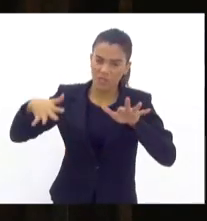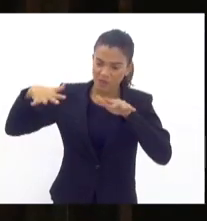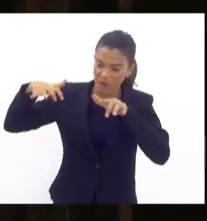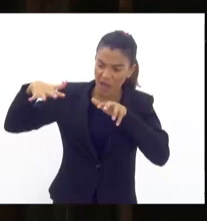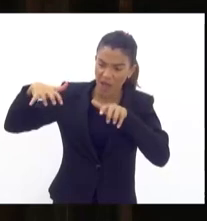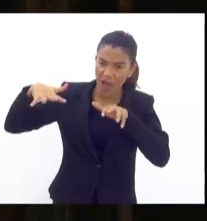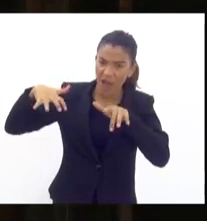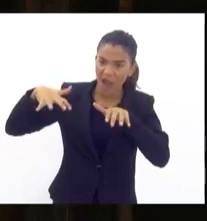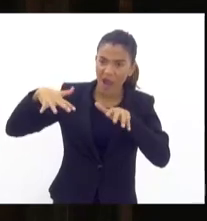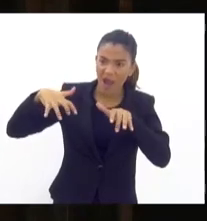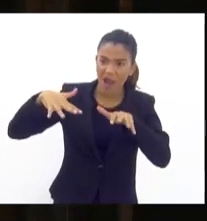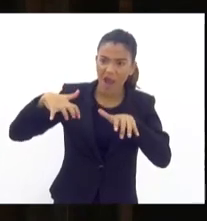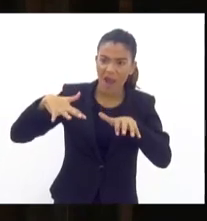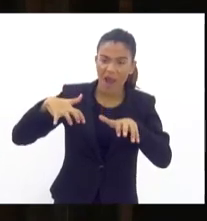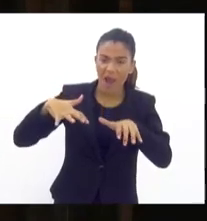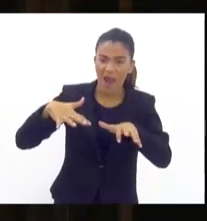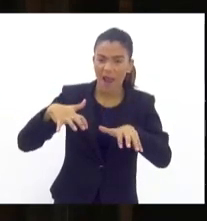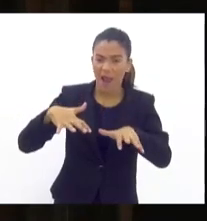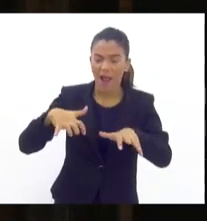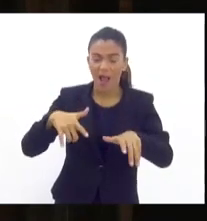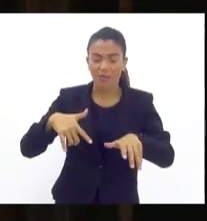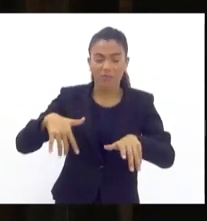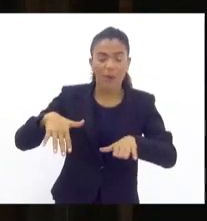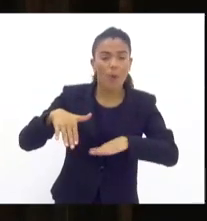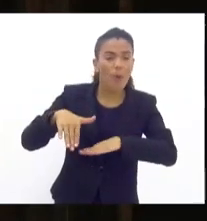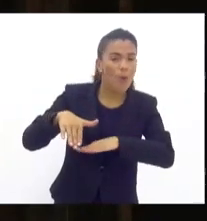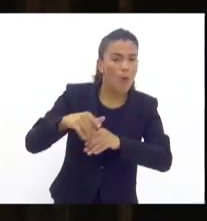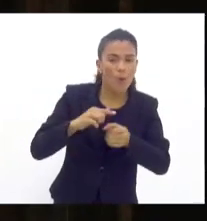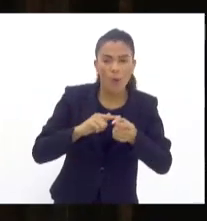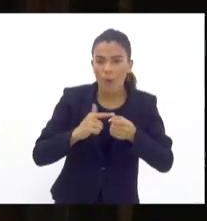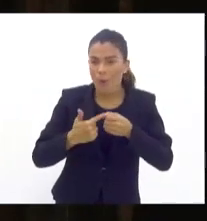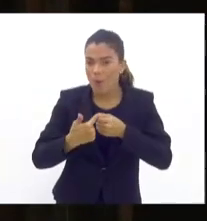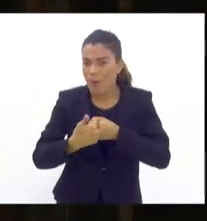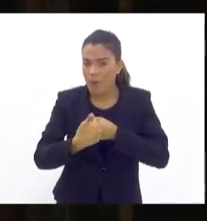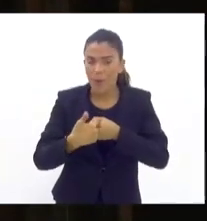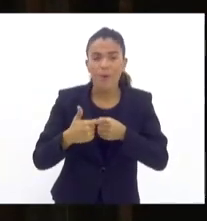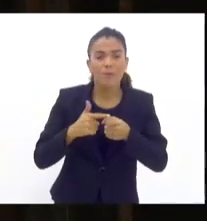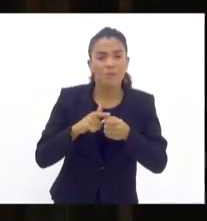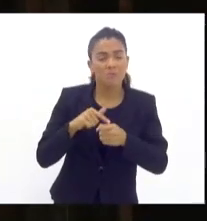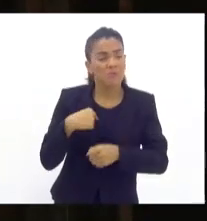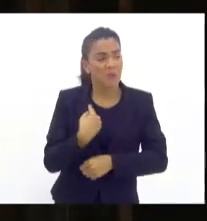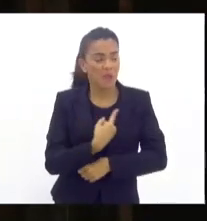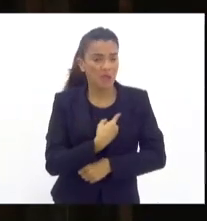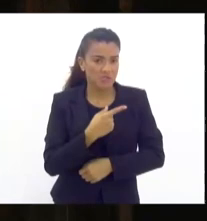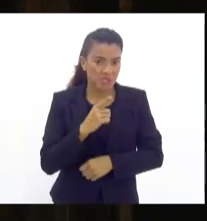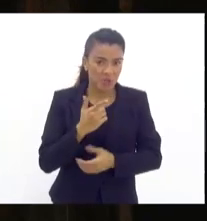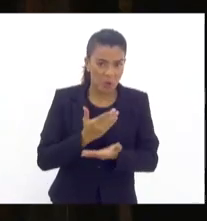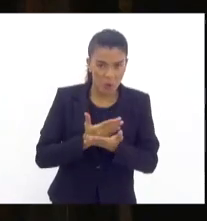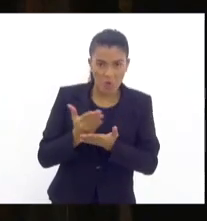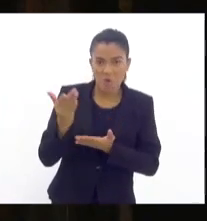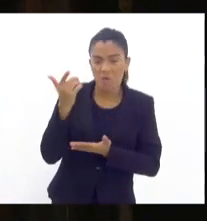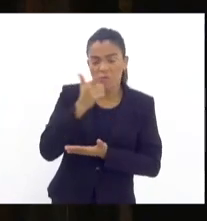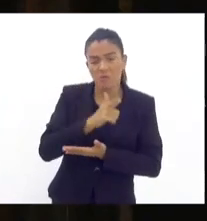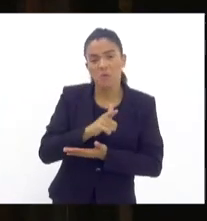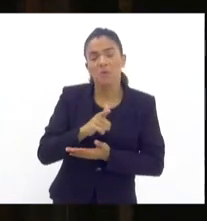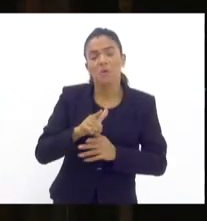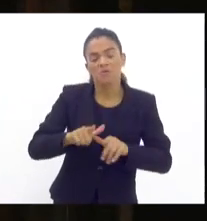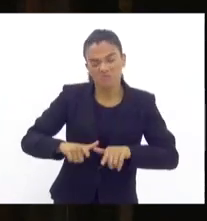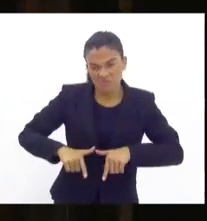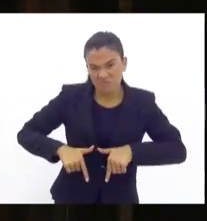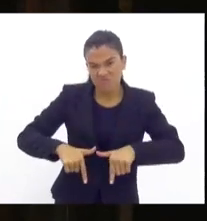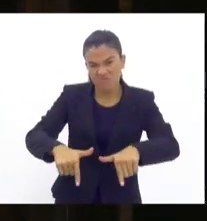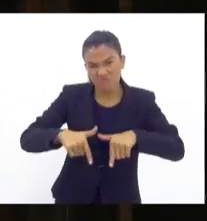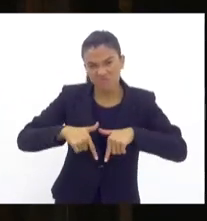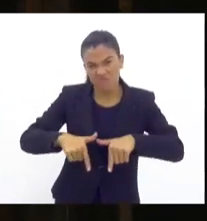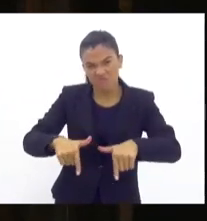entre aspas, patrulhando o bairro, onde a gente, através de ações e operações,